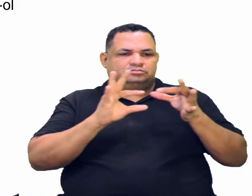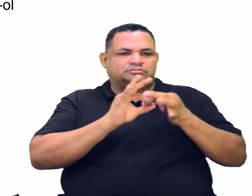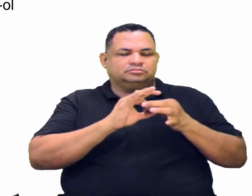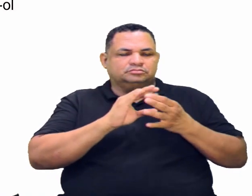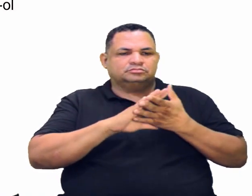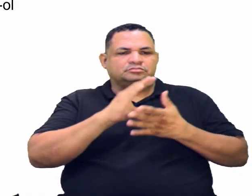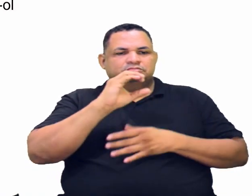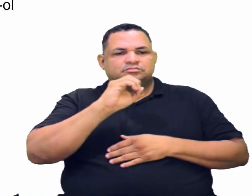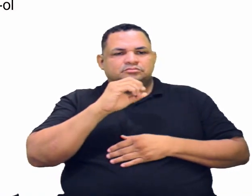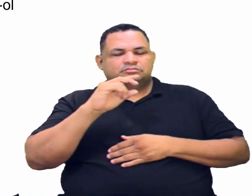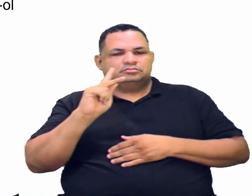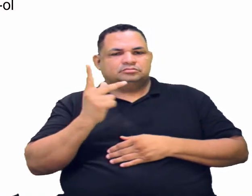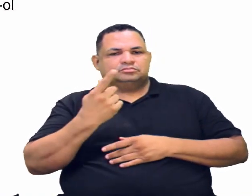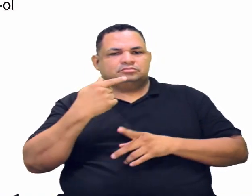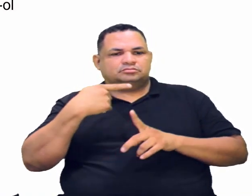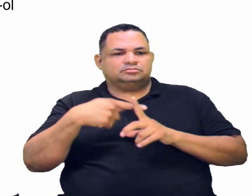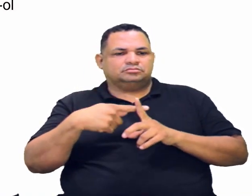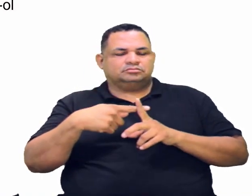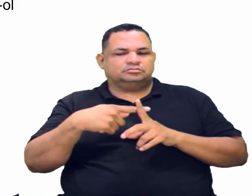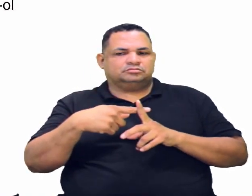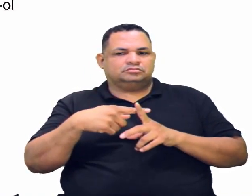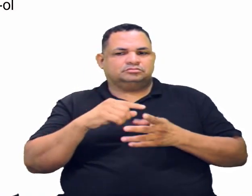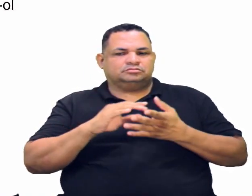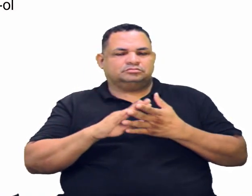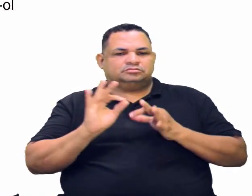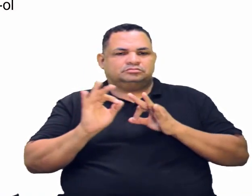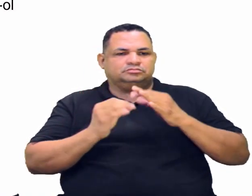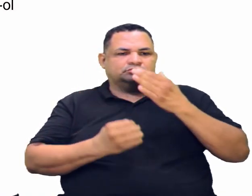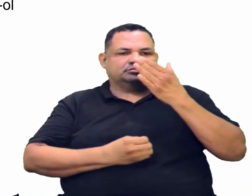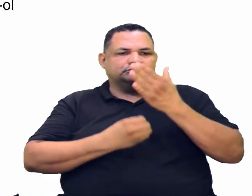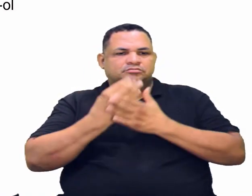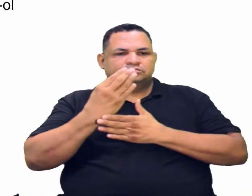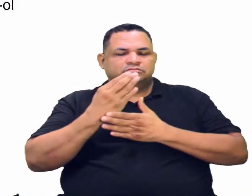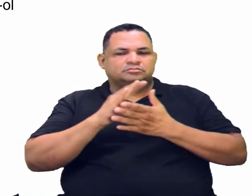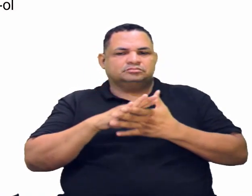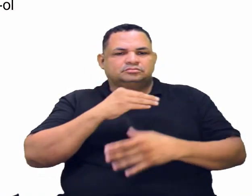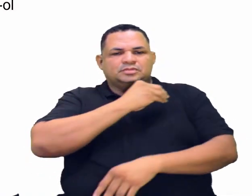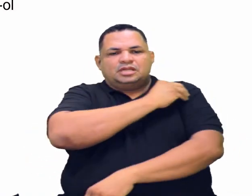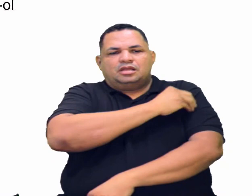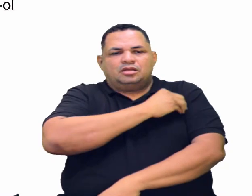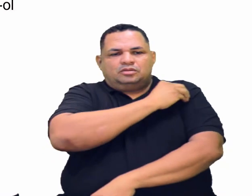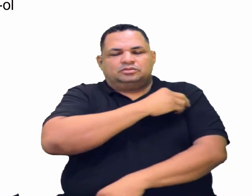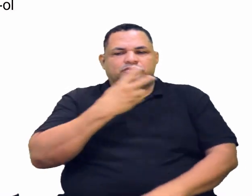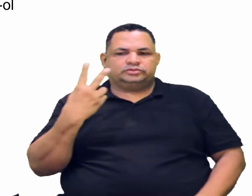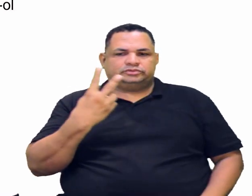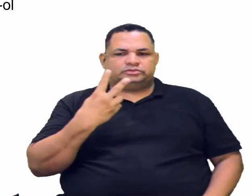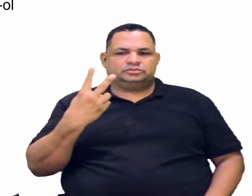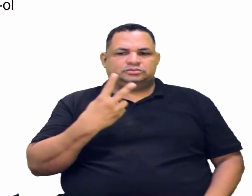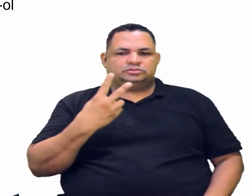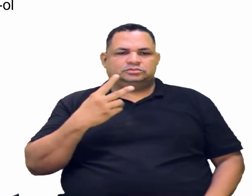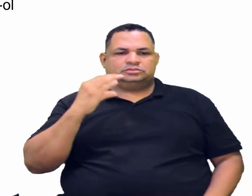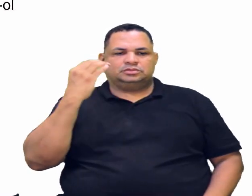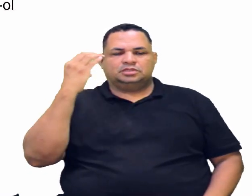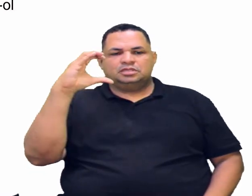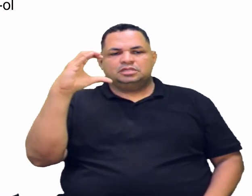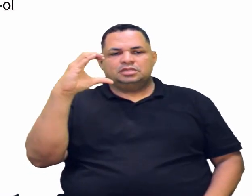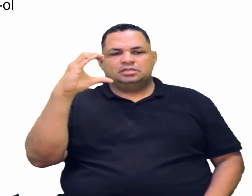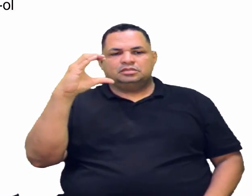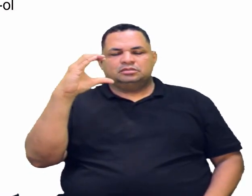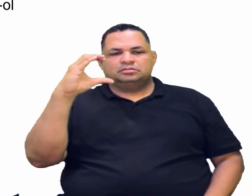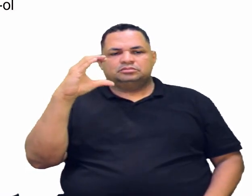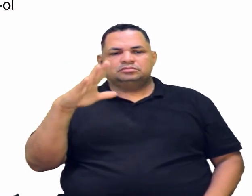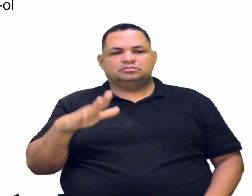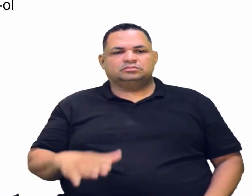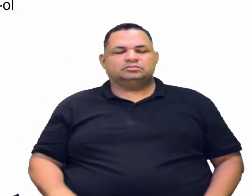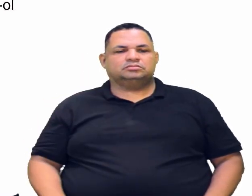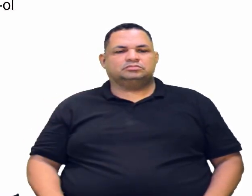oxigênio, esse hidrogênio aqui. E observe que formou-se um álcool secundário. Porque esse carbono aqui é um